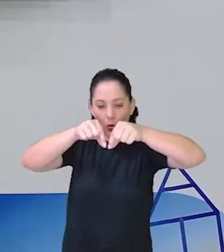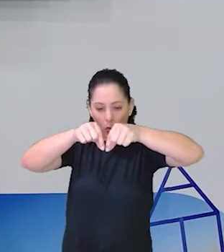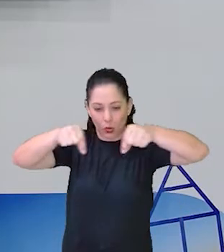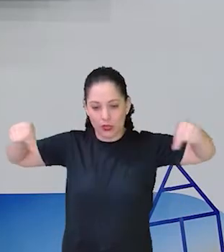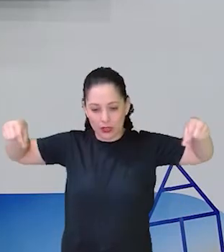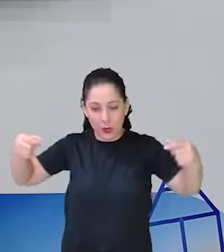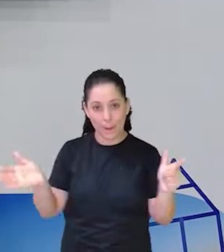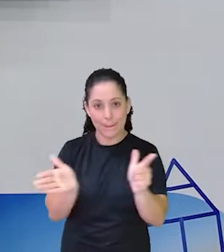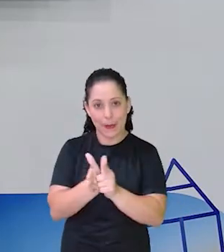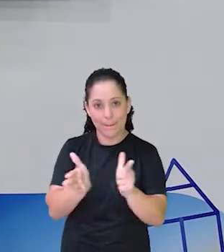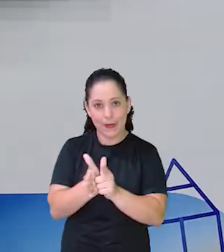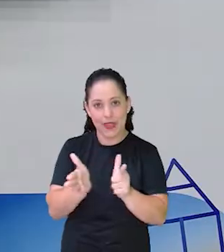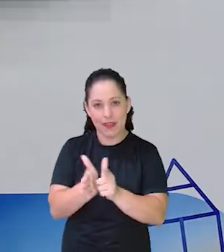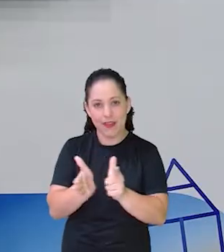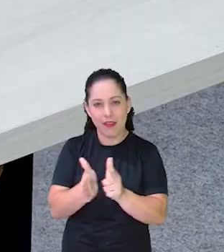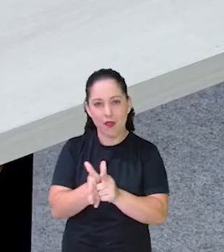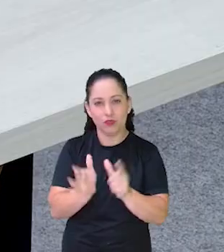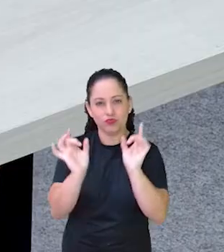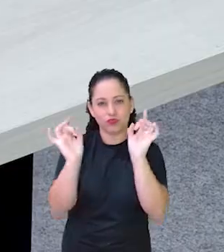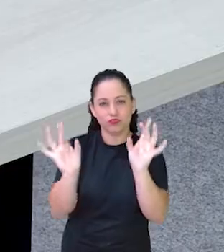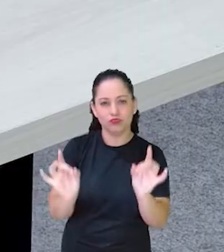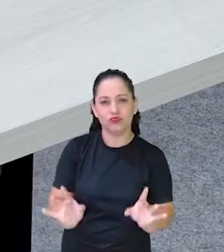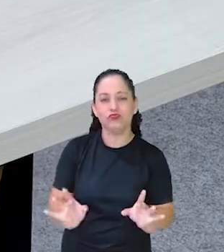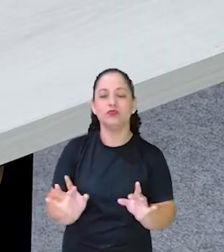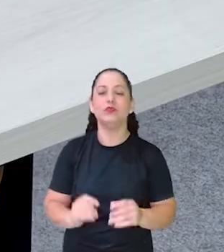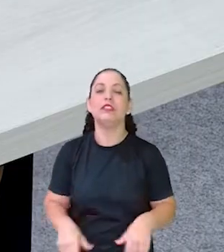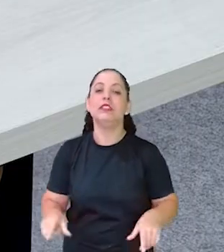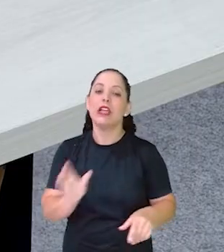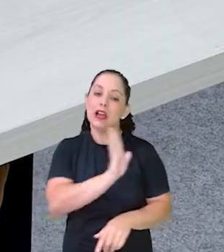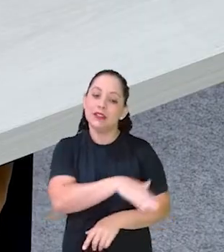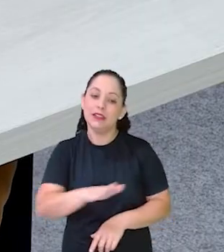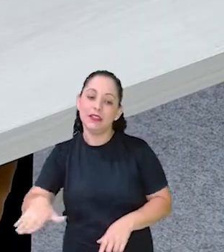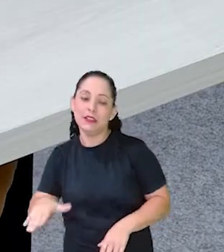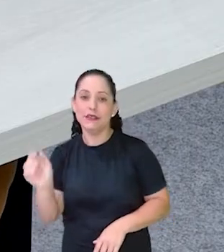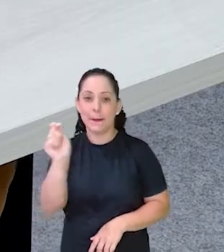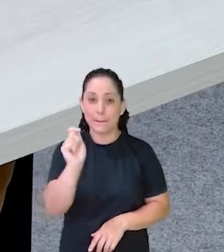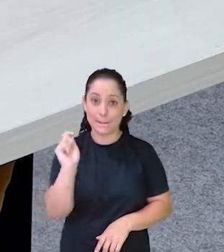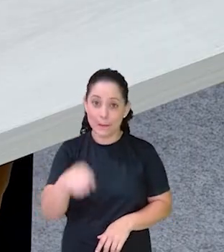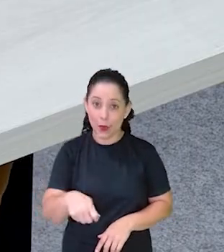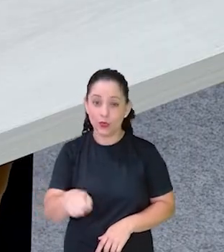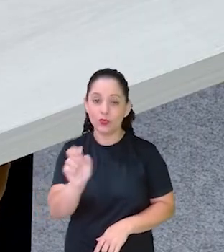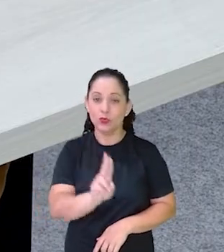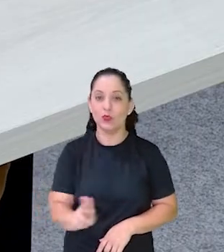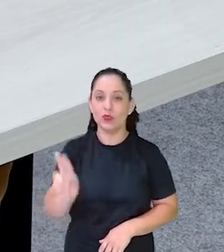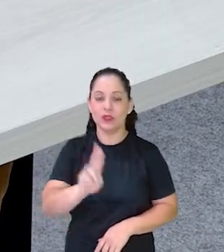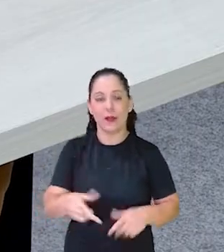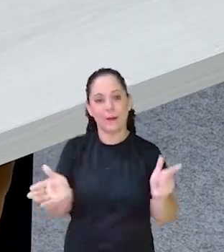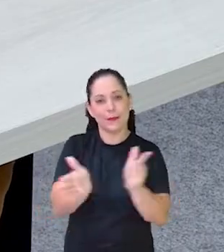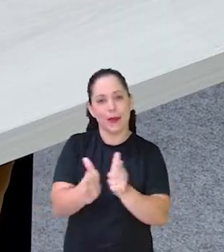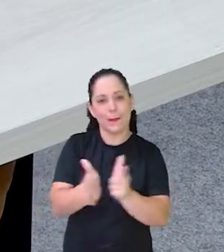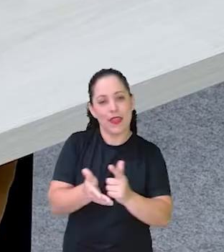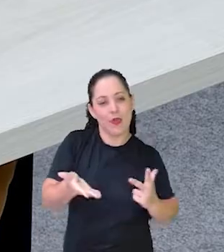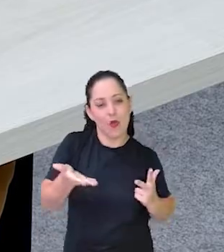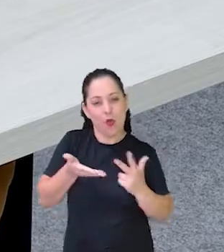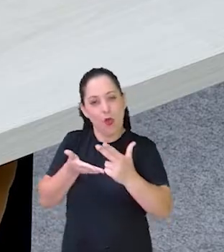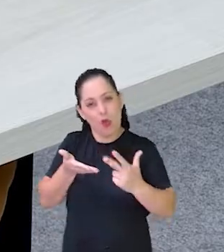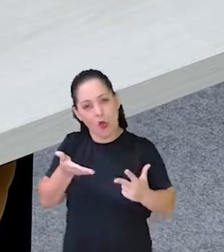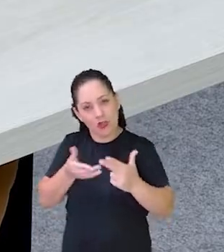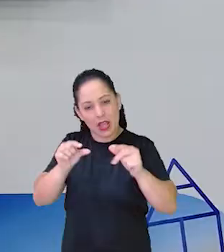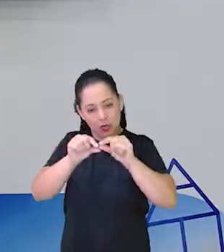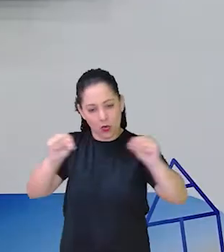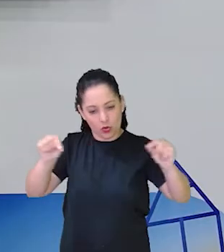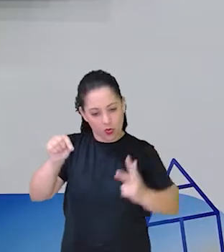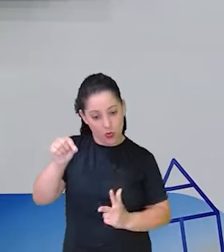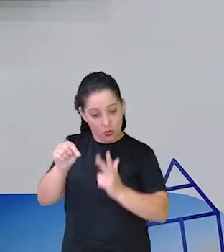Papel crepom Então a criança Vai poder estar Manuseando o papel Cortando um cordãozinho Mas